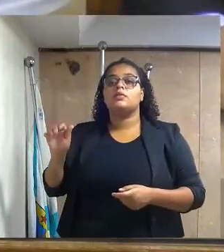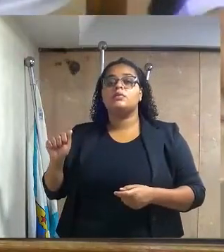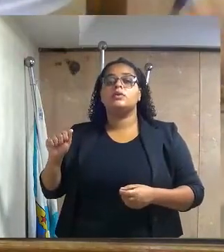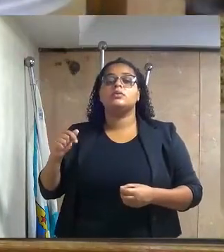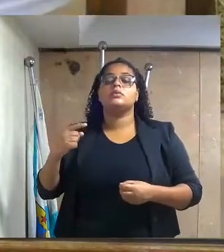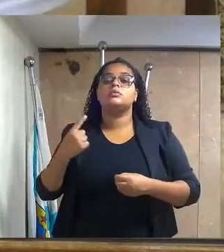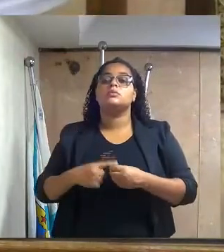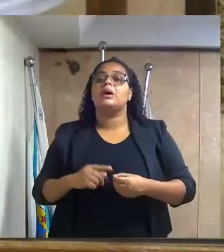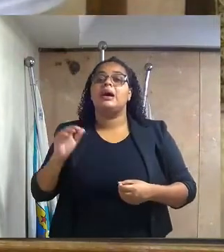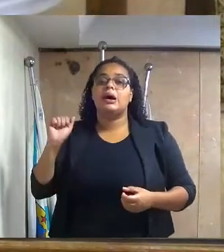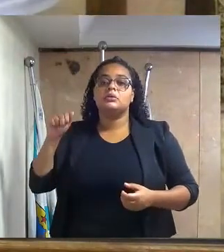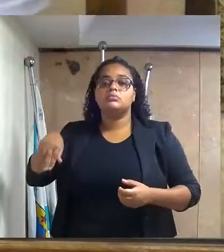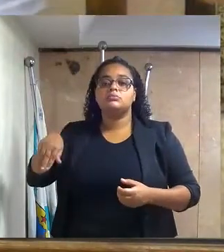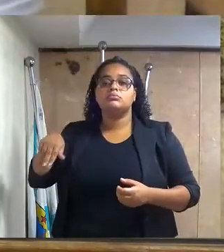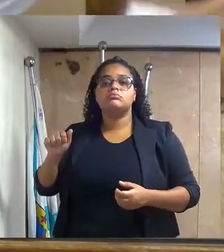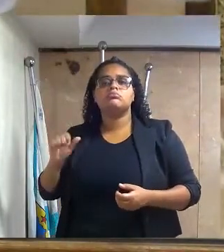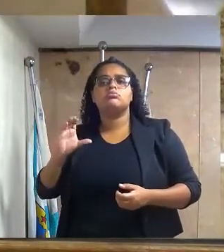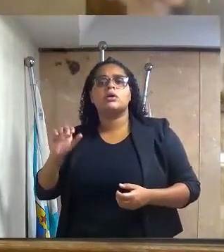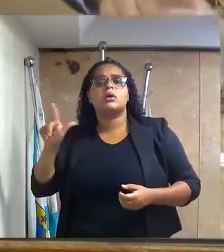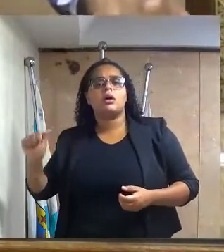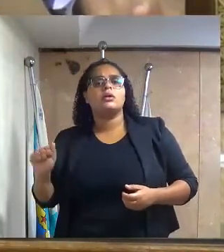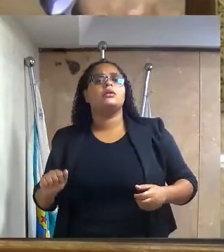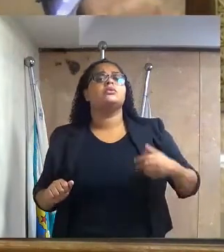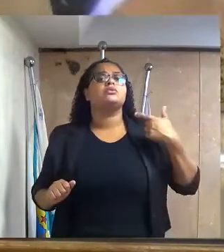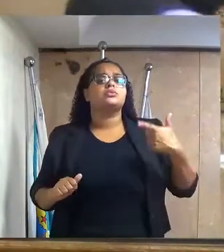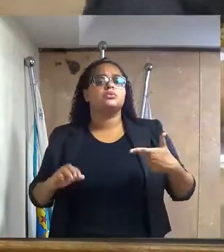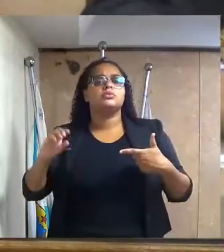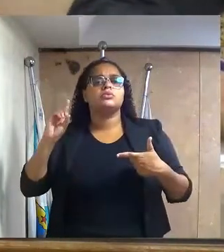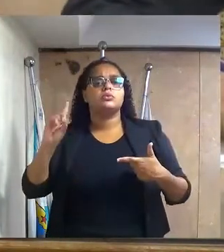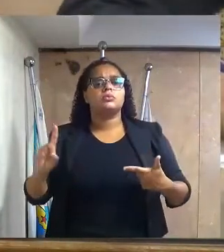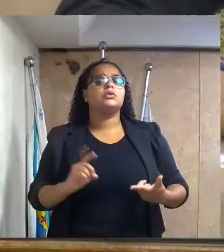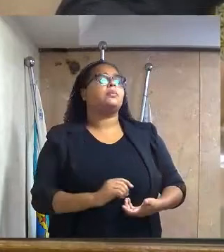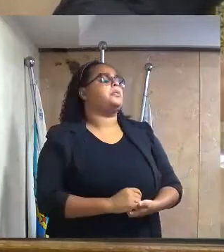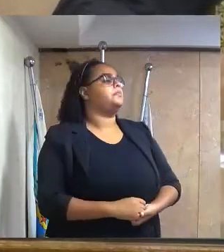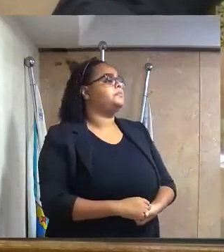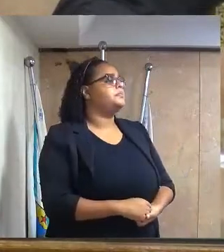Balneário, Ana Clara, segundo distrito desse município.